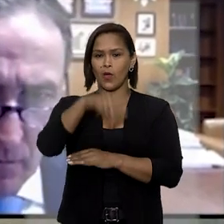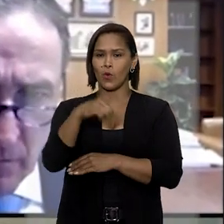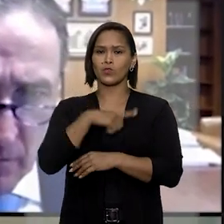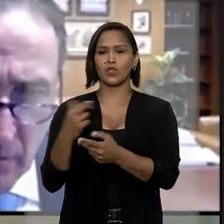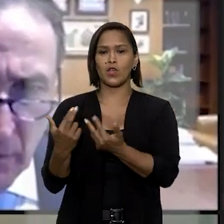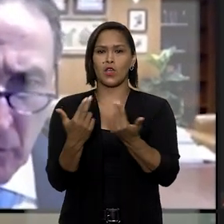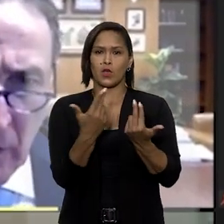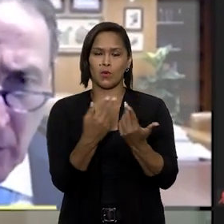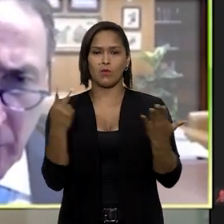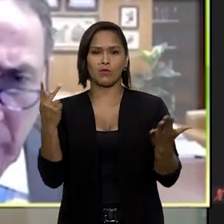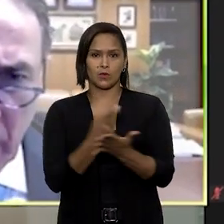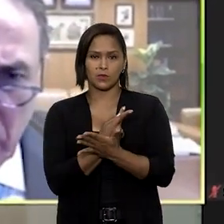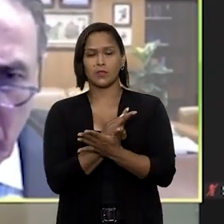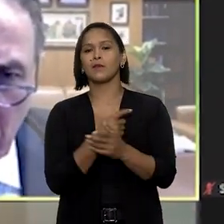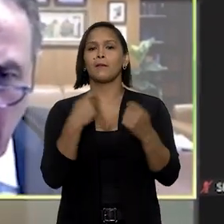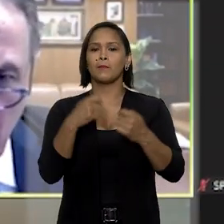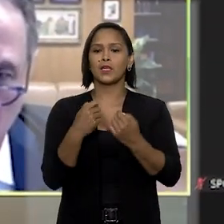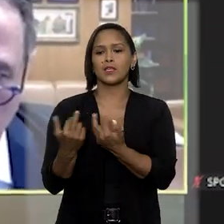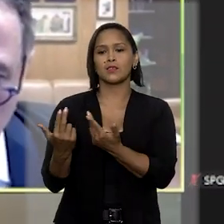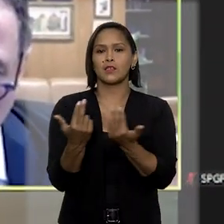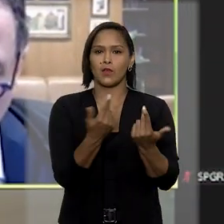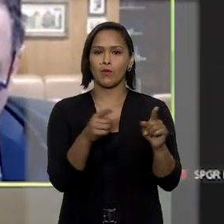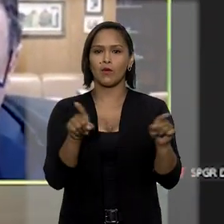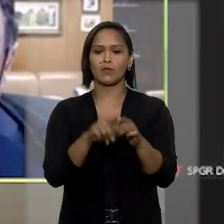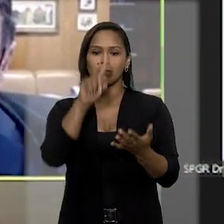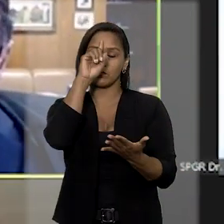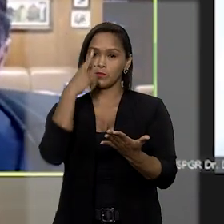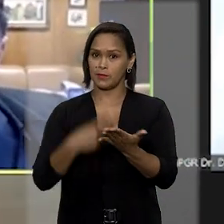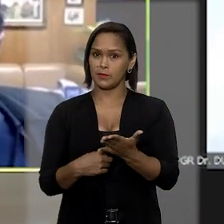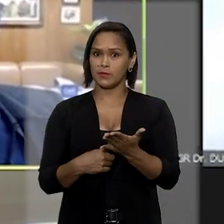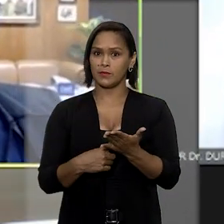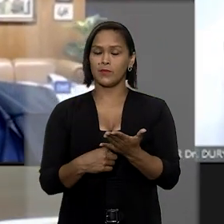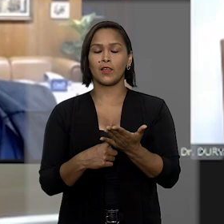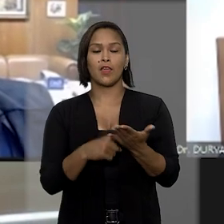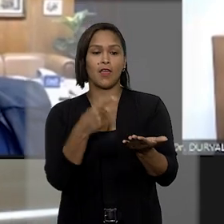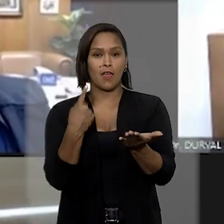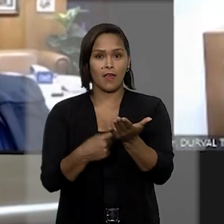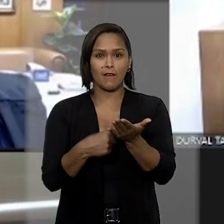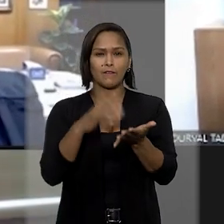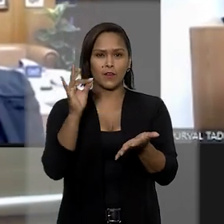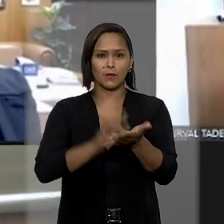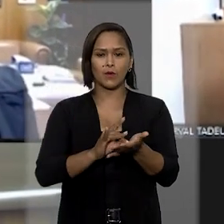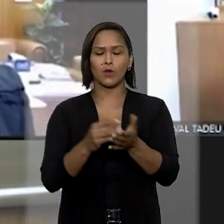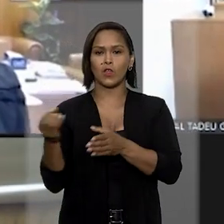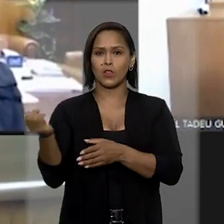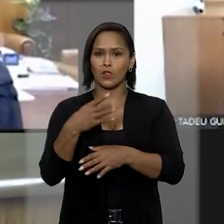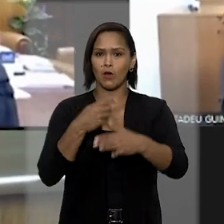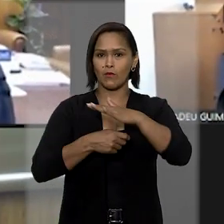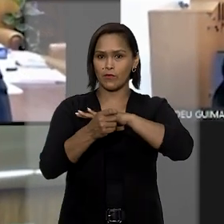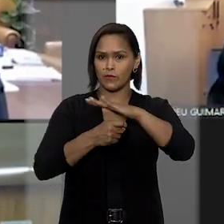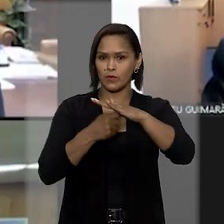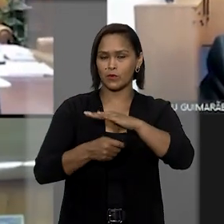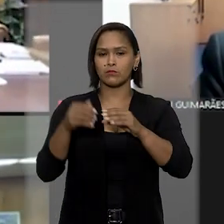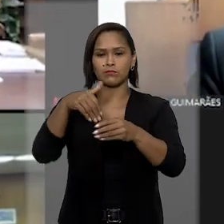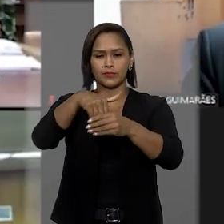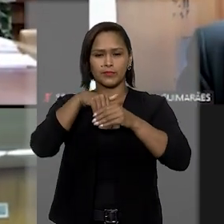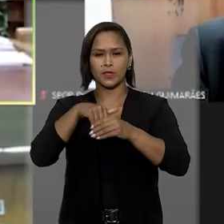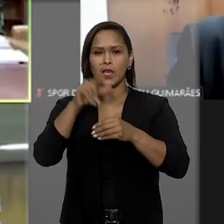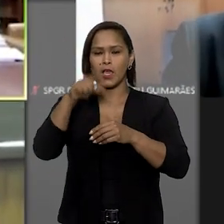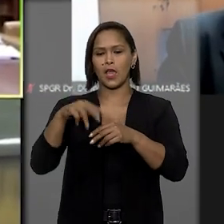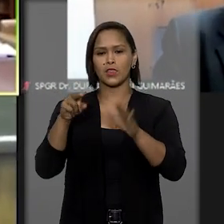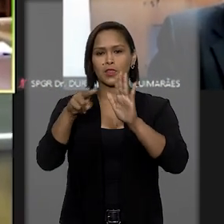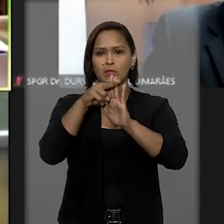há a mesma razão de ser, deve haver a mesma razão de decidir, e afirmou que as verbas do novo fundo se enquadram na